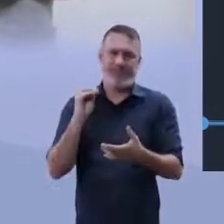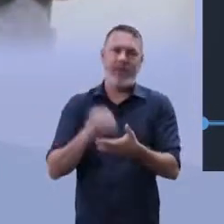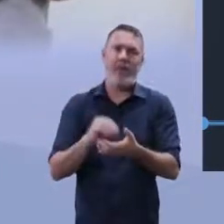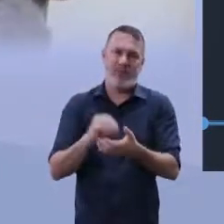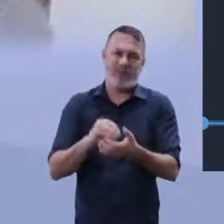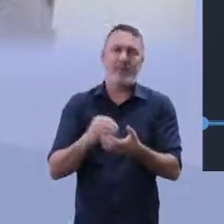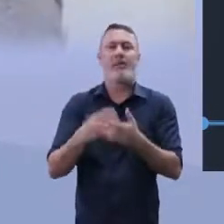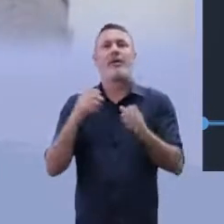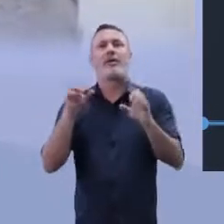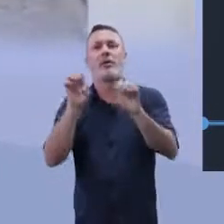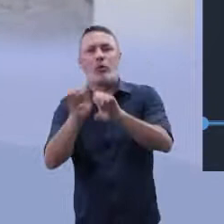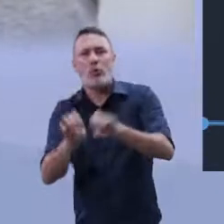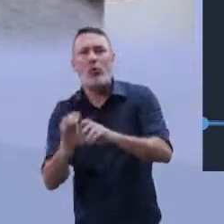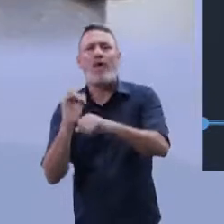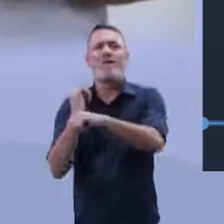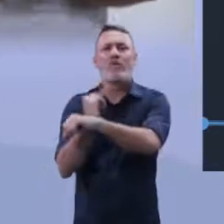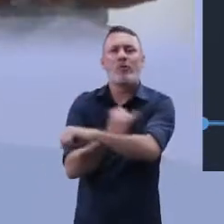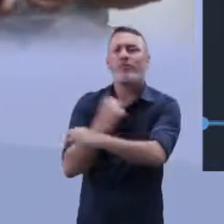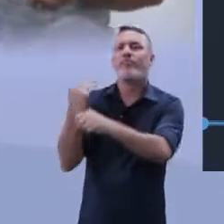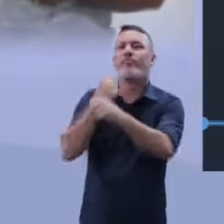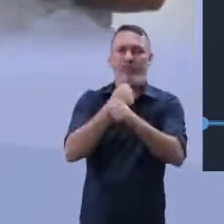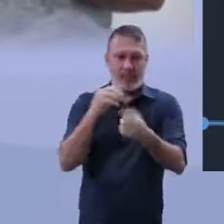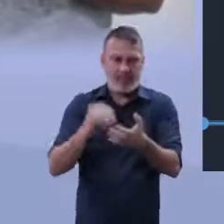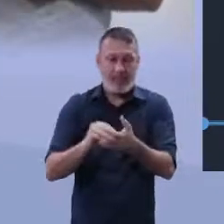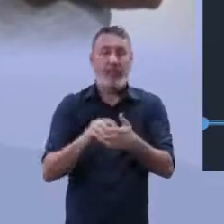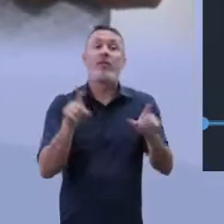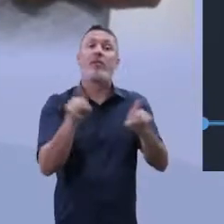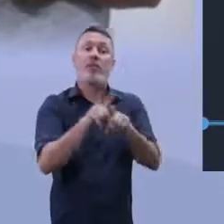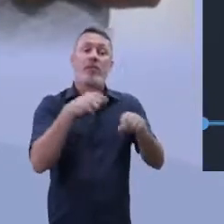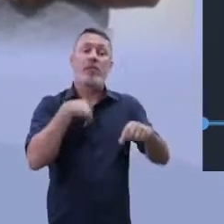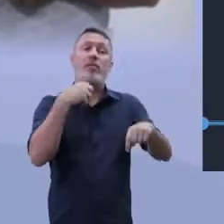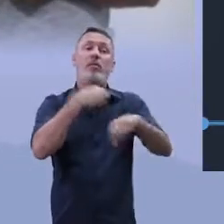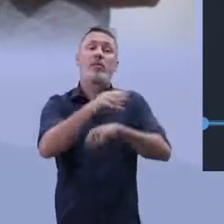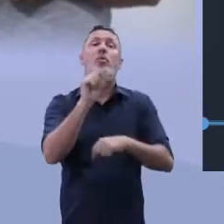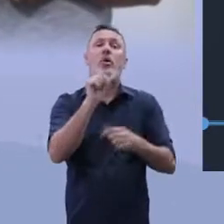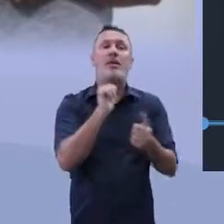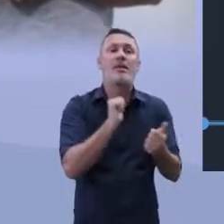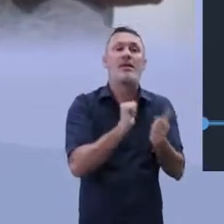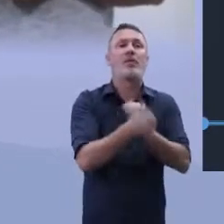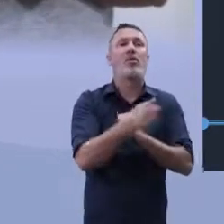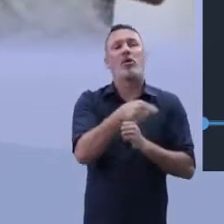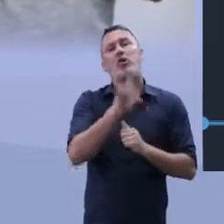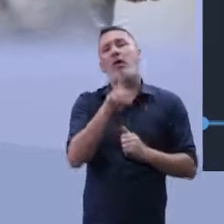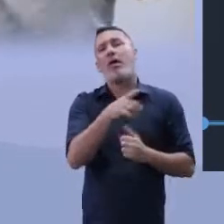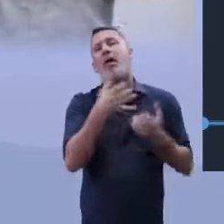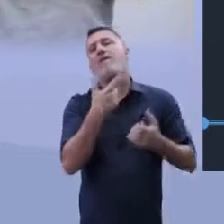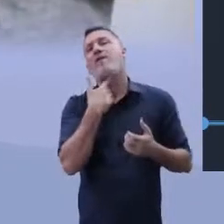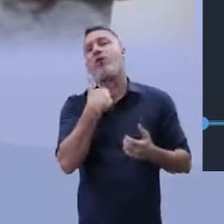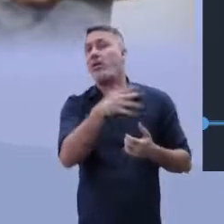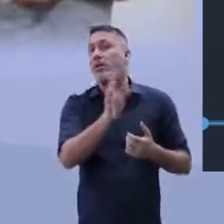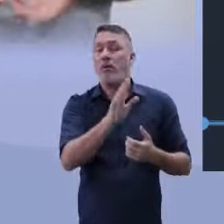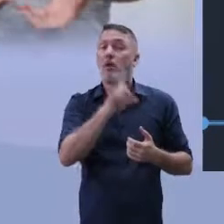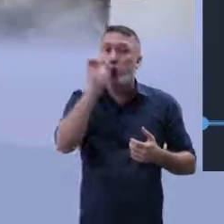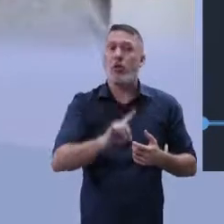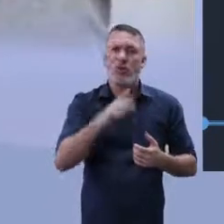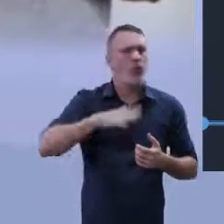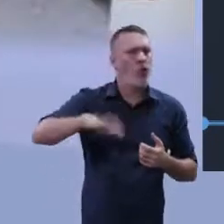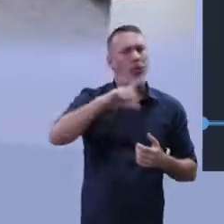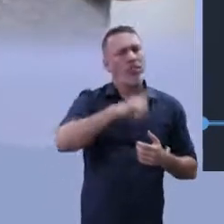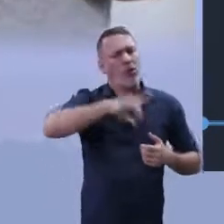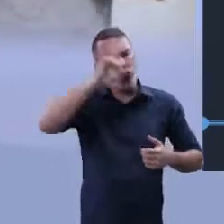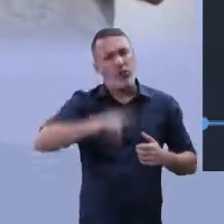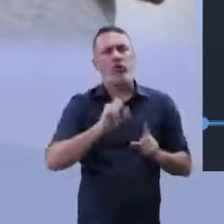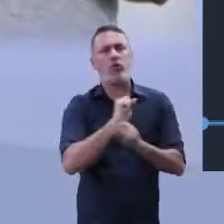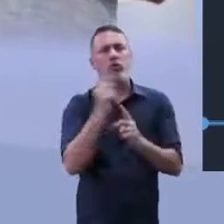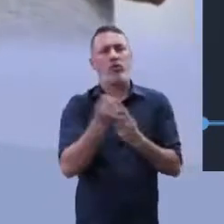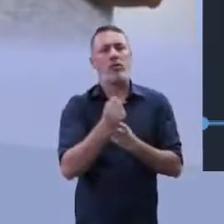elas não estão preparadas para questões estruturais. E falei com vocês que o esporte não é algo assim que, ah, vamos fazer se quiser. Não, é o nosso